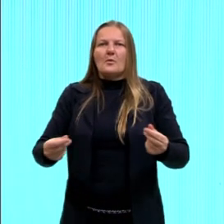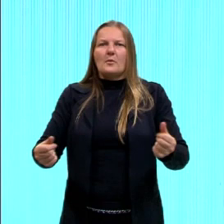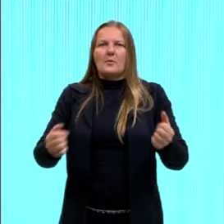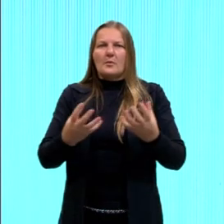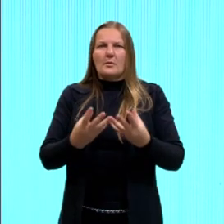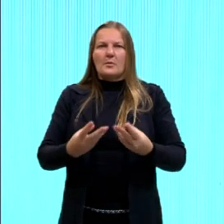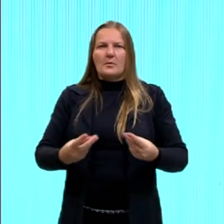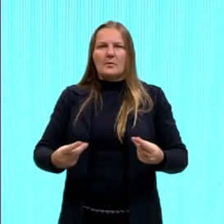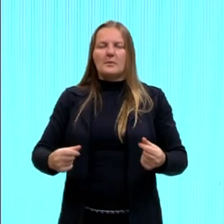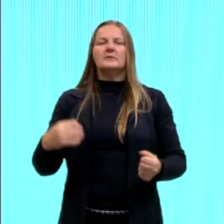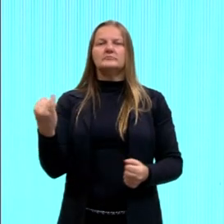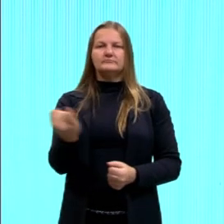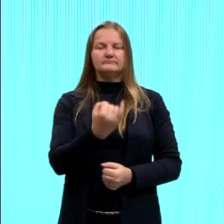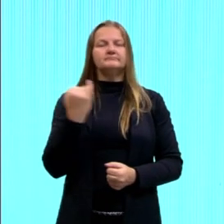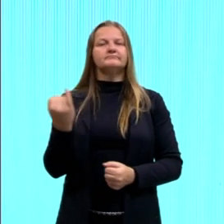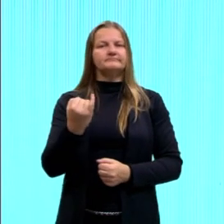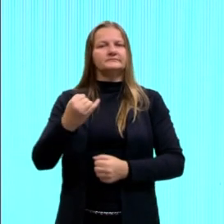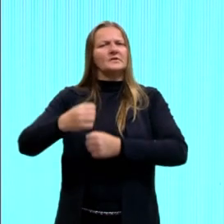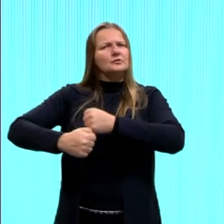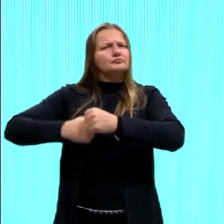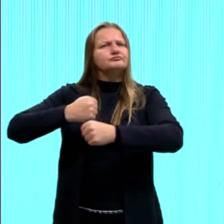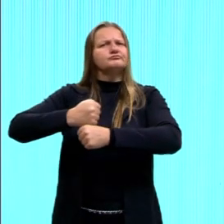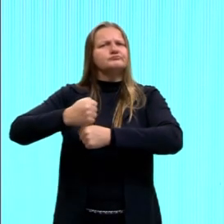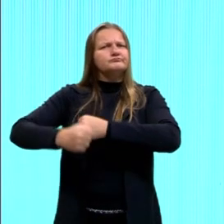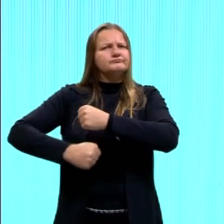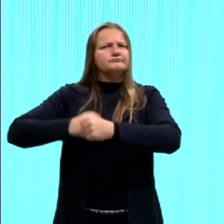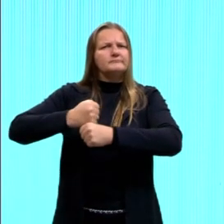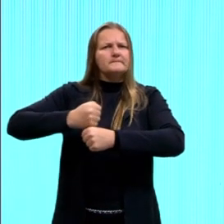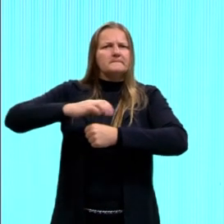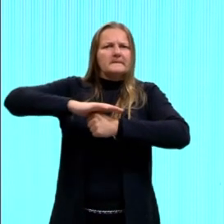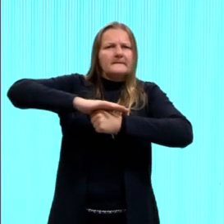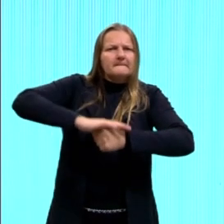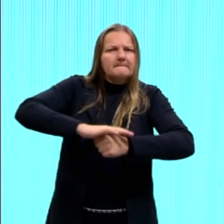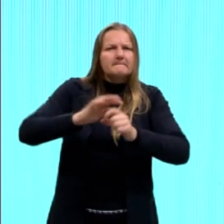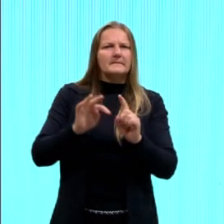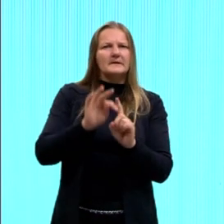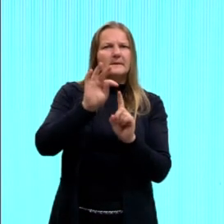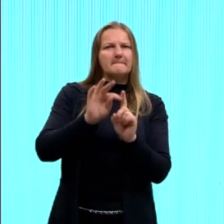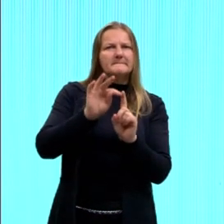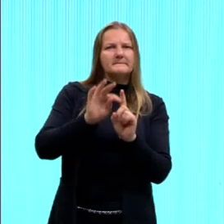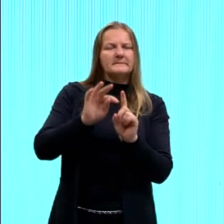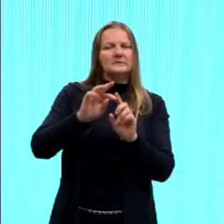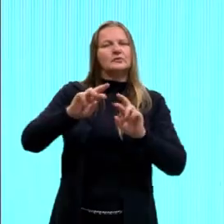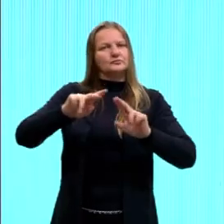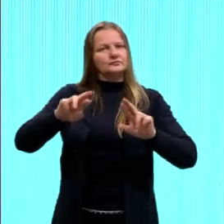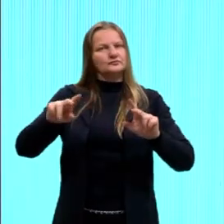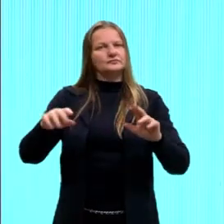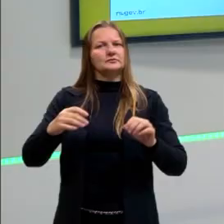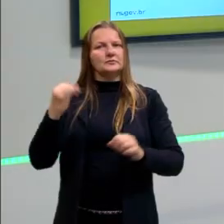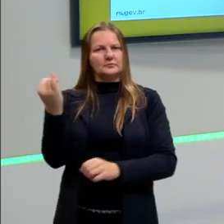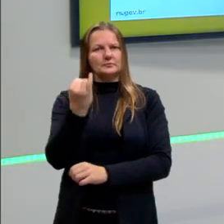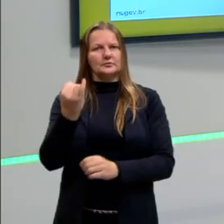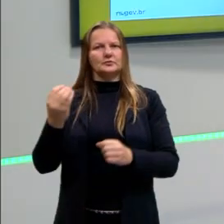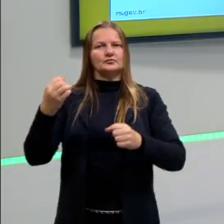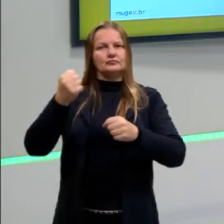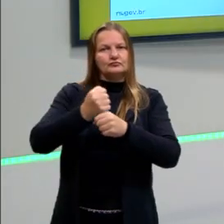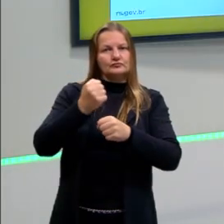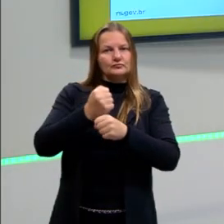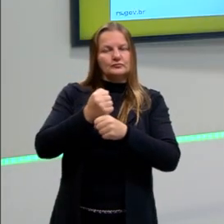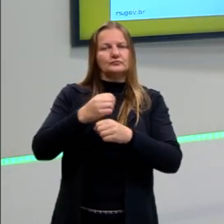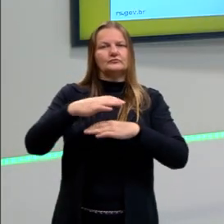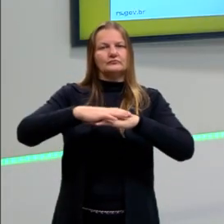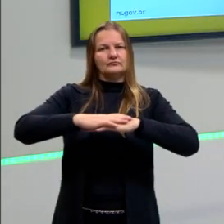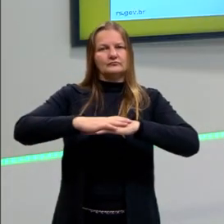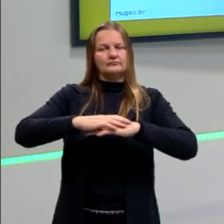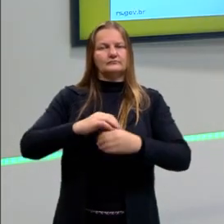importante. Leva muito tempo, né, tu tem que ter uma pressão e uma temperatura também muito importantes, tá? E